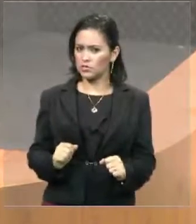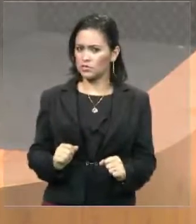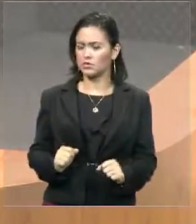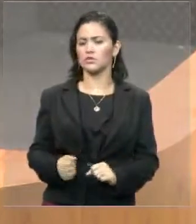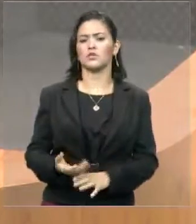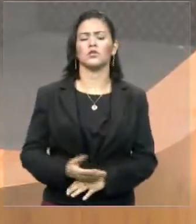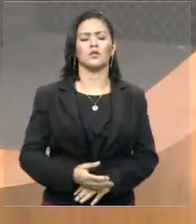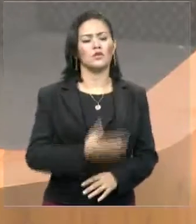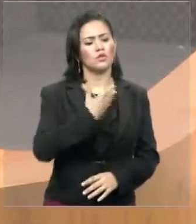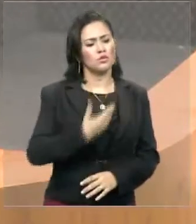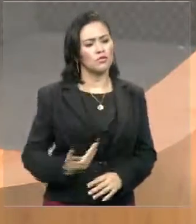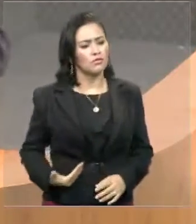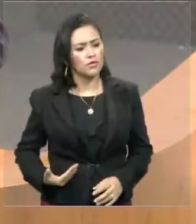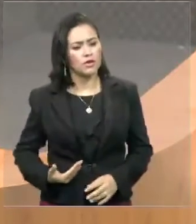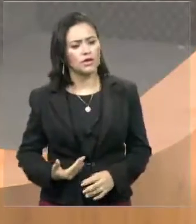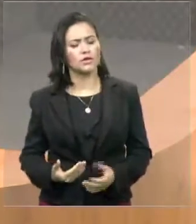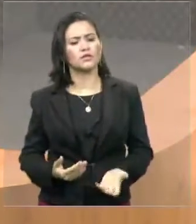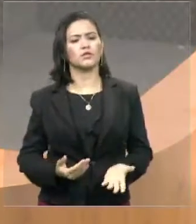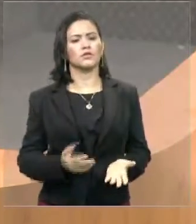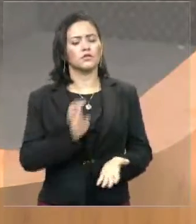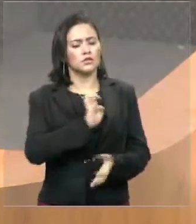estado, colocar o logo da prefeitura?